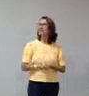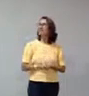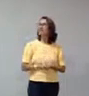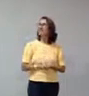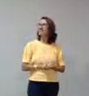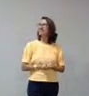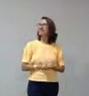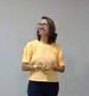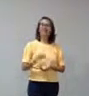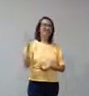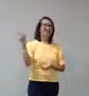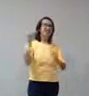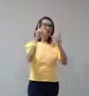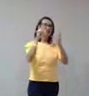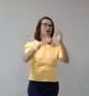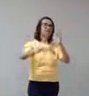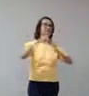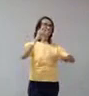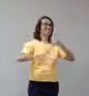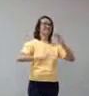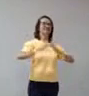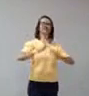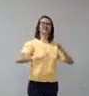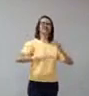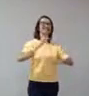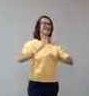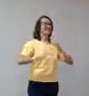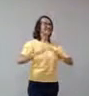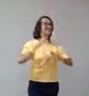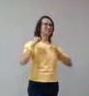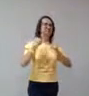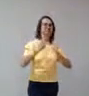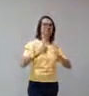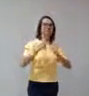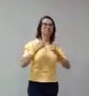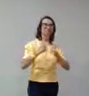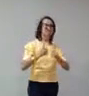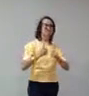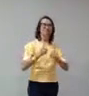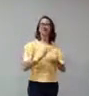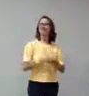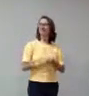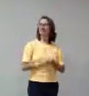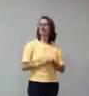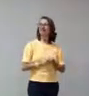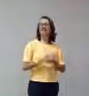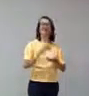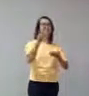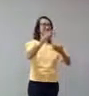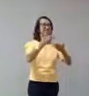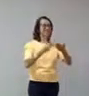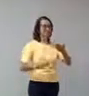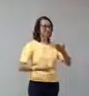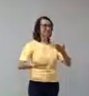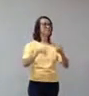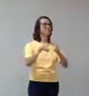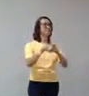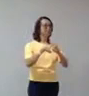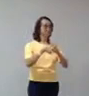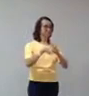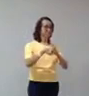é um grande fotógrafo, ele é cineasta, ele é diagramador, ele é ilustrador, é uma